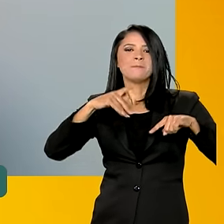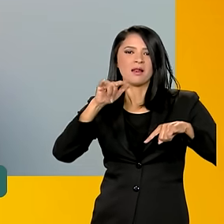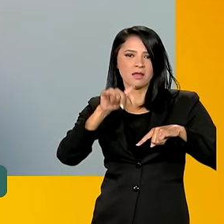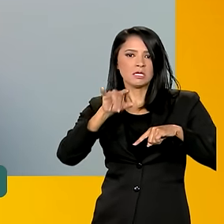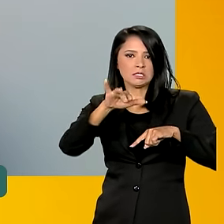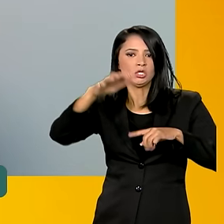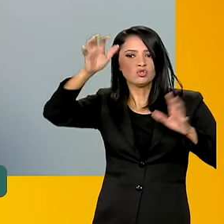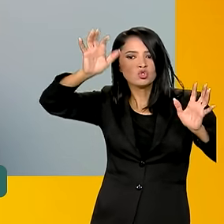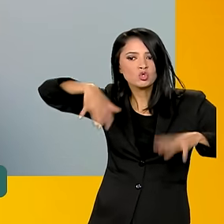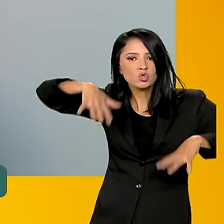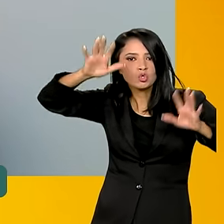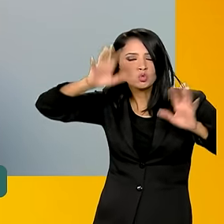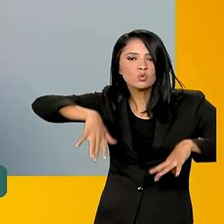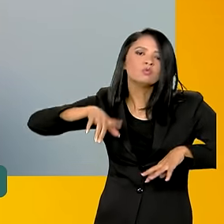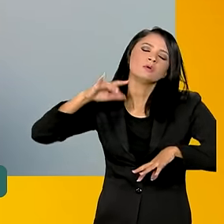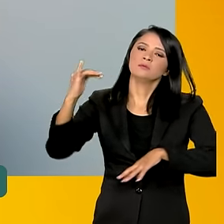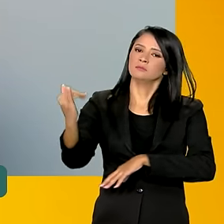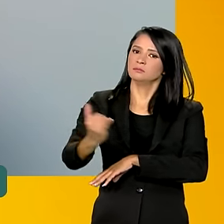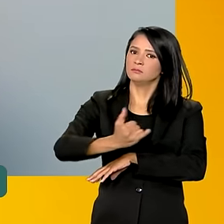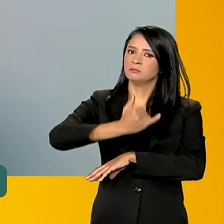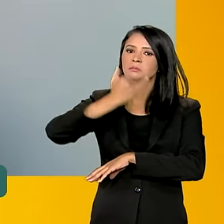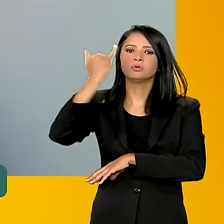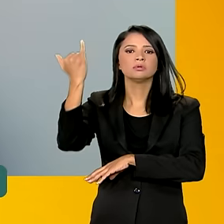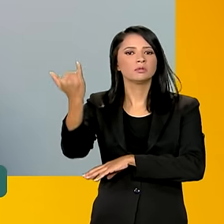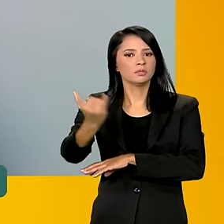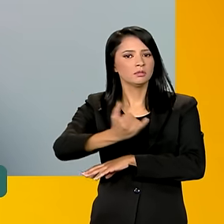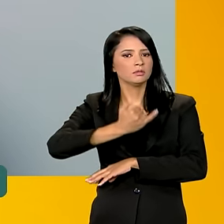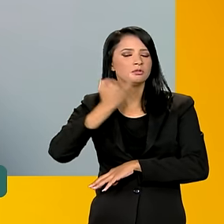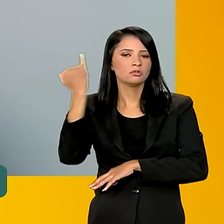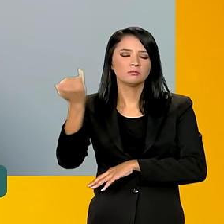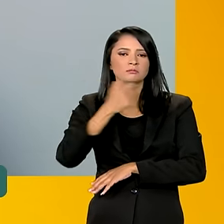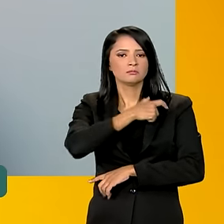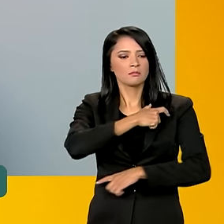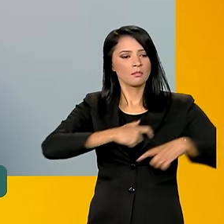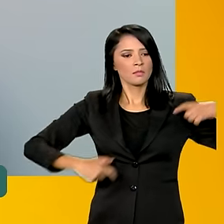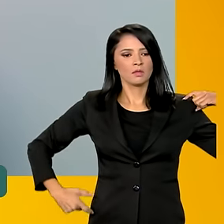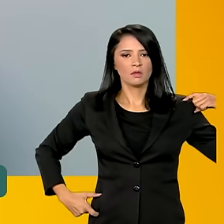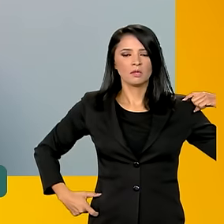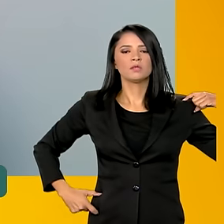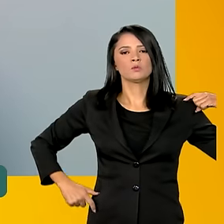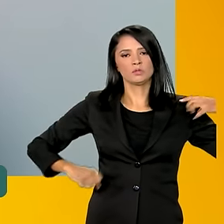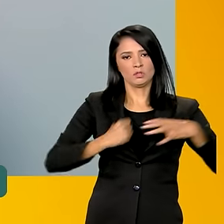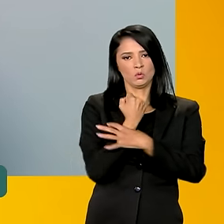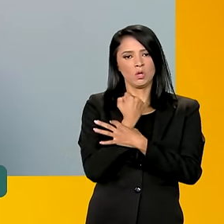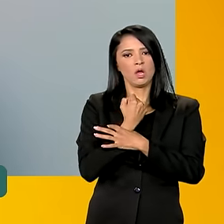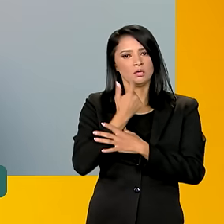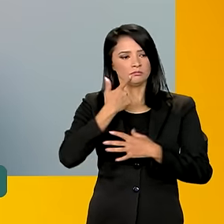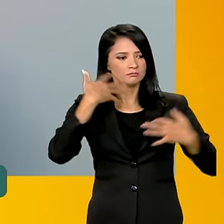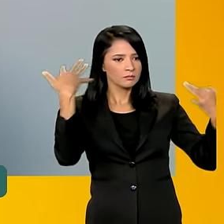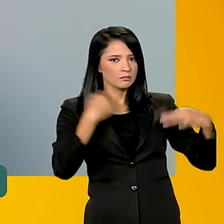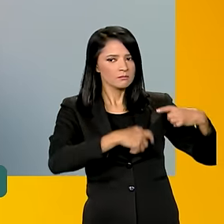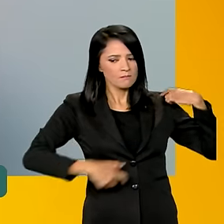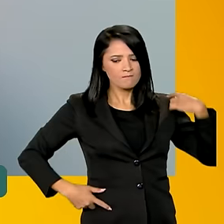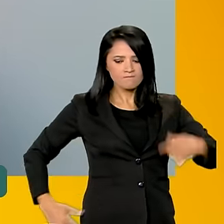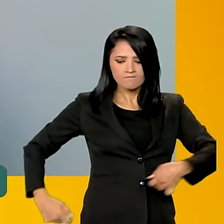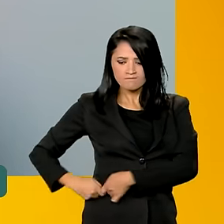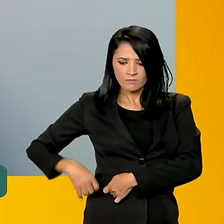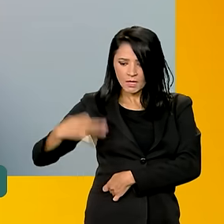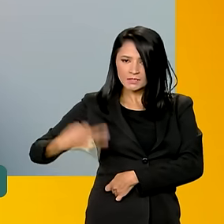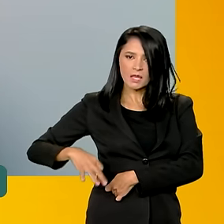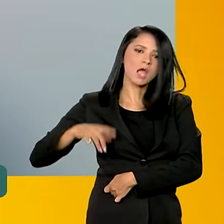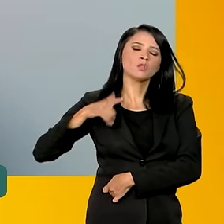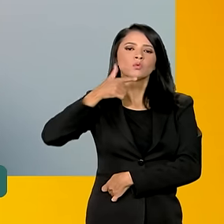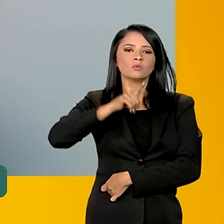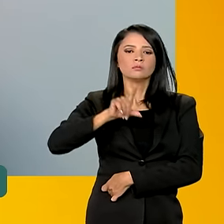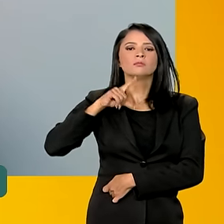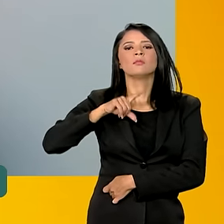chuva, será um equipamento muito utilizado, o cinto de segurança, observar se esse equipamento está em condições, enfim,